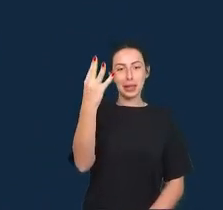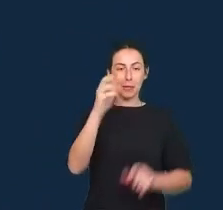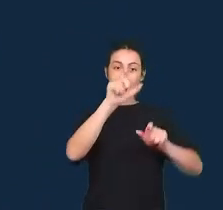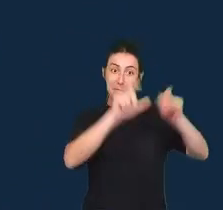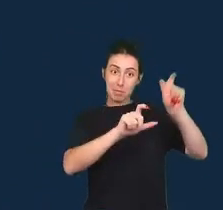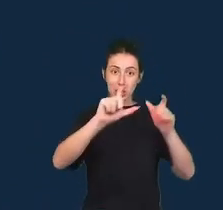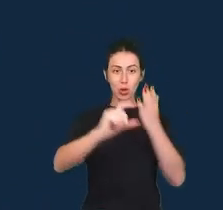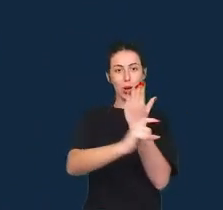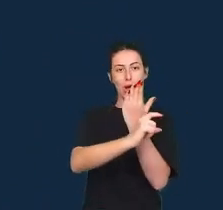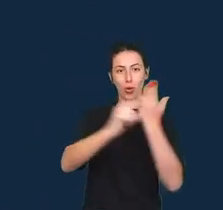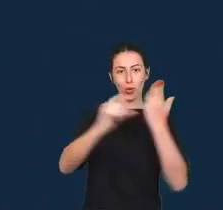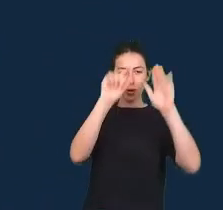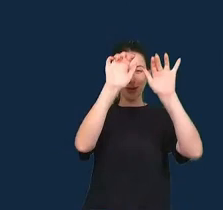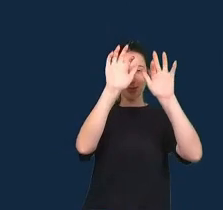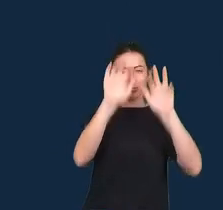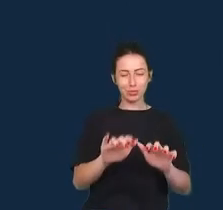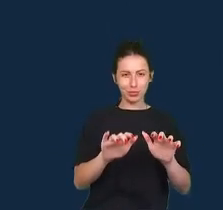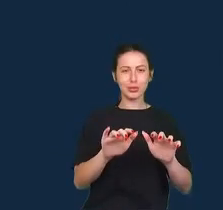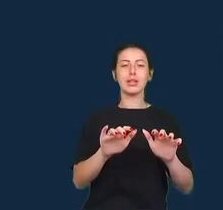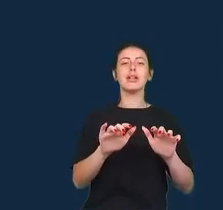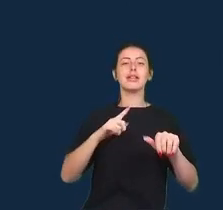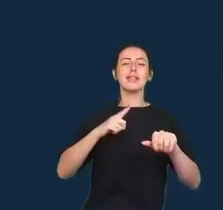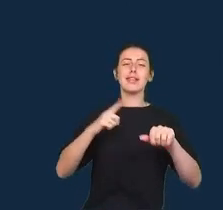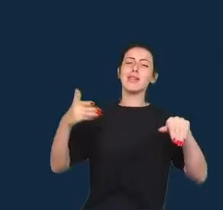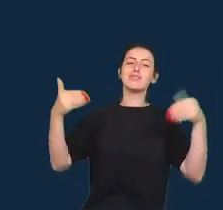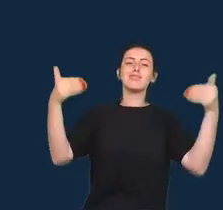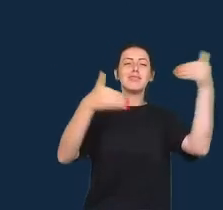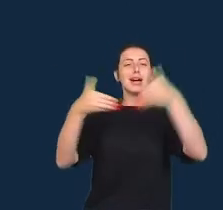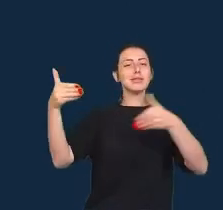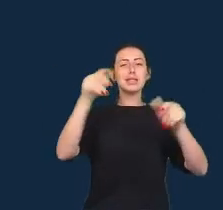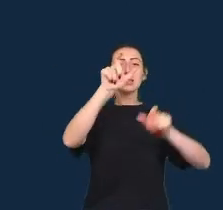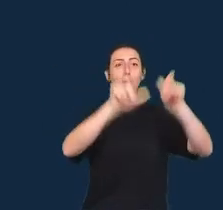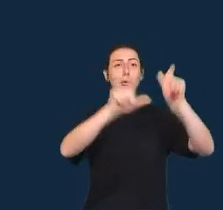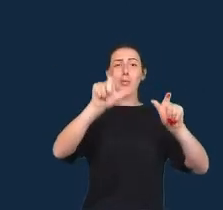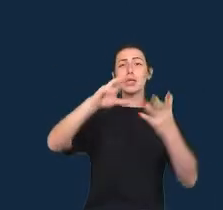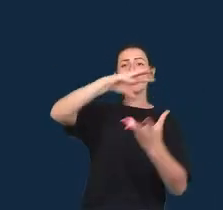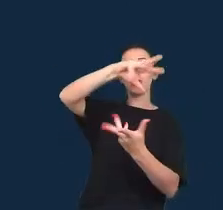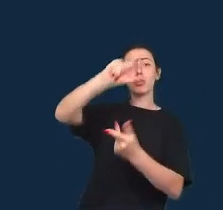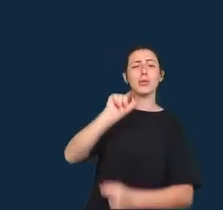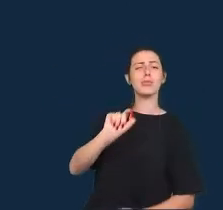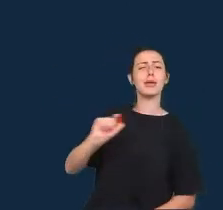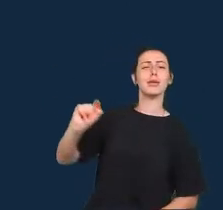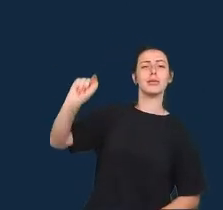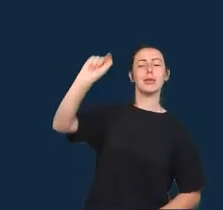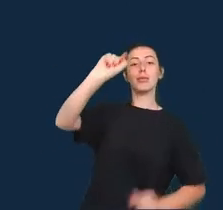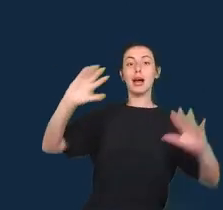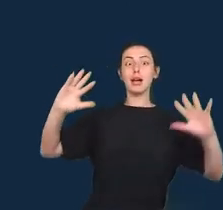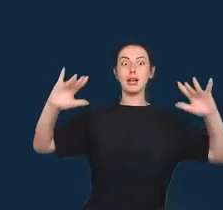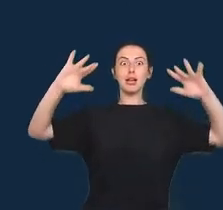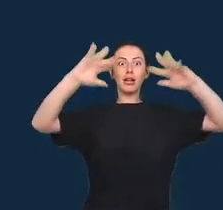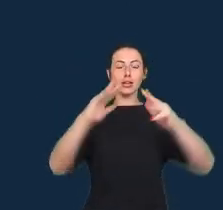mundo. e somos muito gratos aos autores pelas suas maravilhosas contribuições.